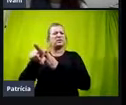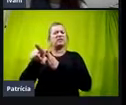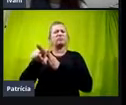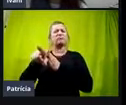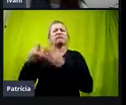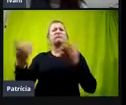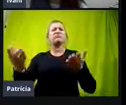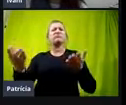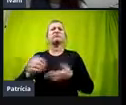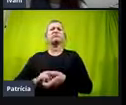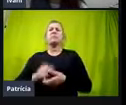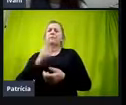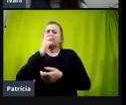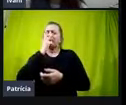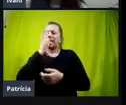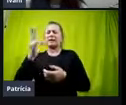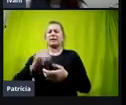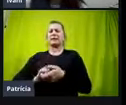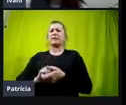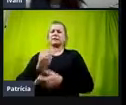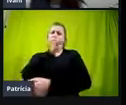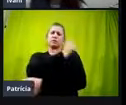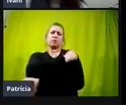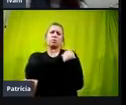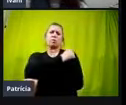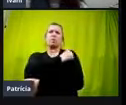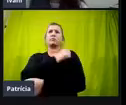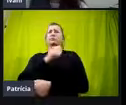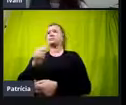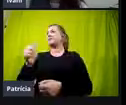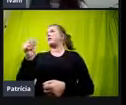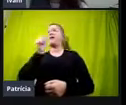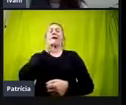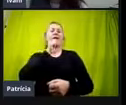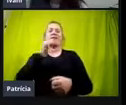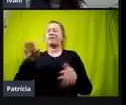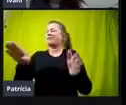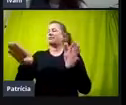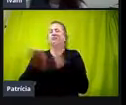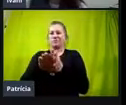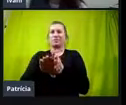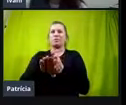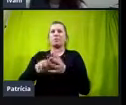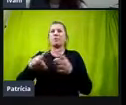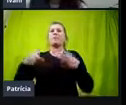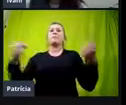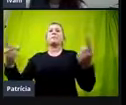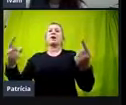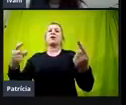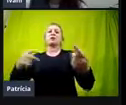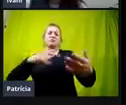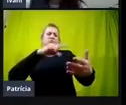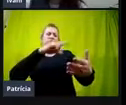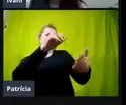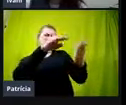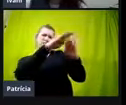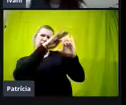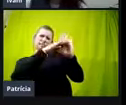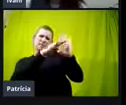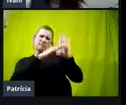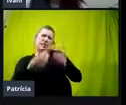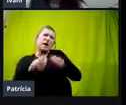assim, né? Parece que o aluno nem chegou ainda e por conta de um diagnóstico que ele entregou ali no momento da